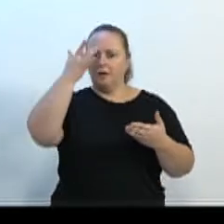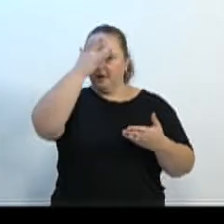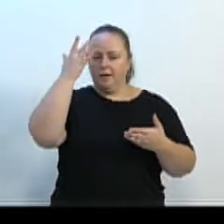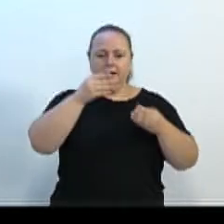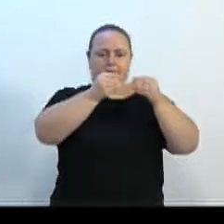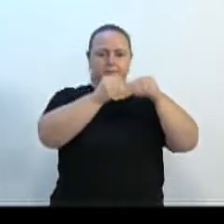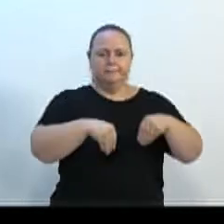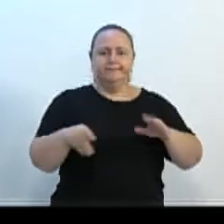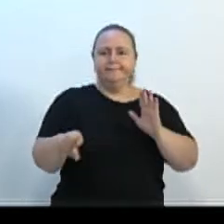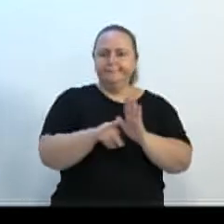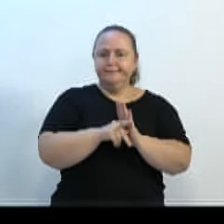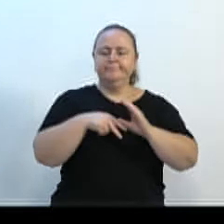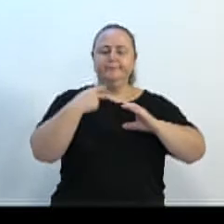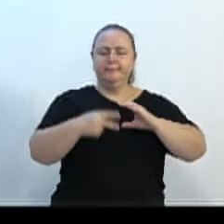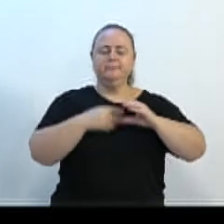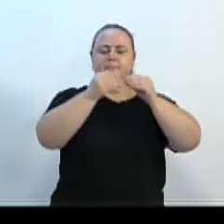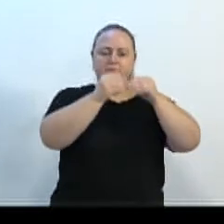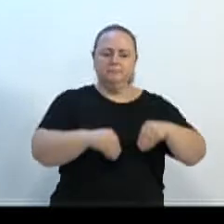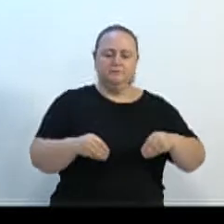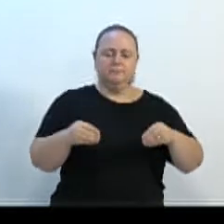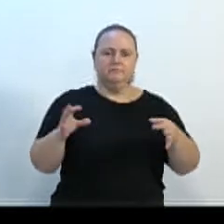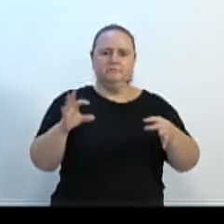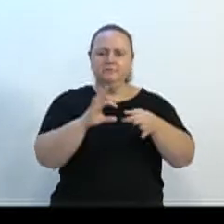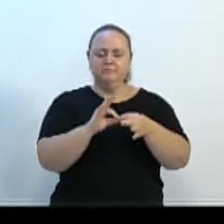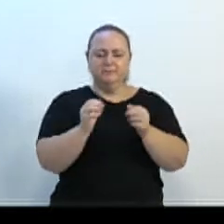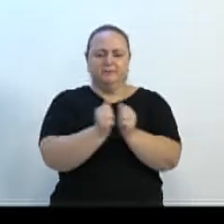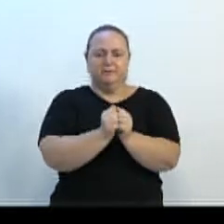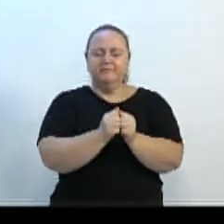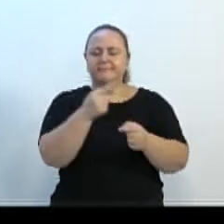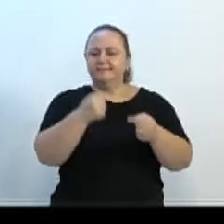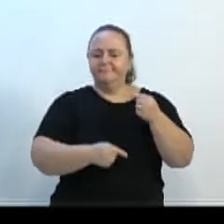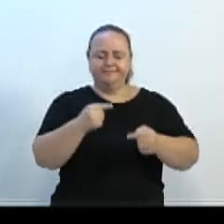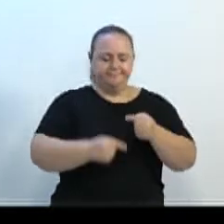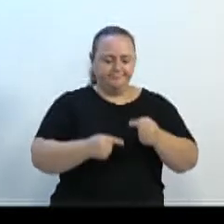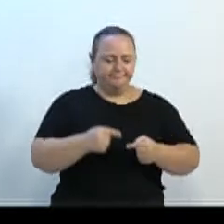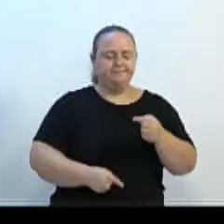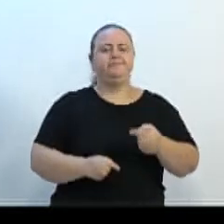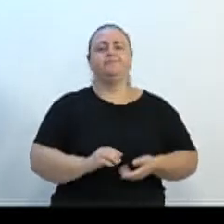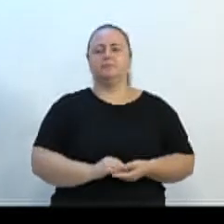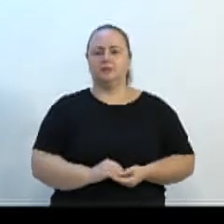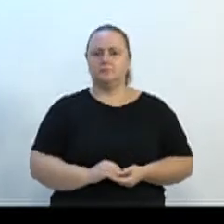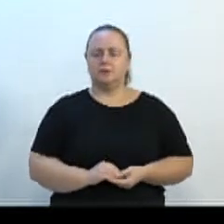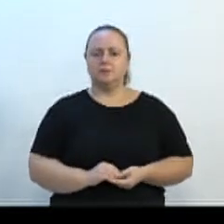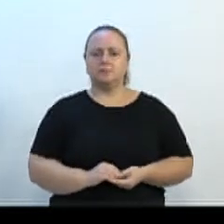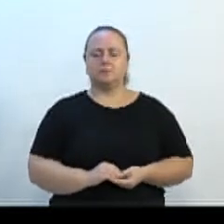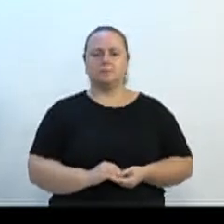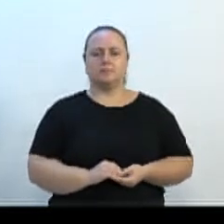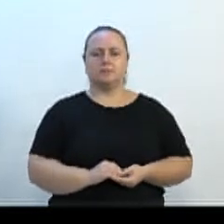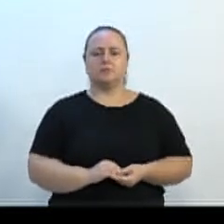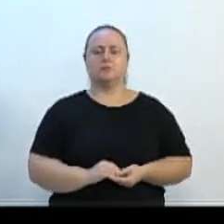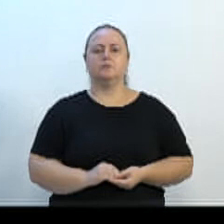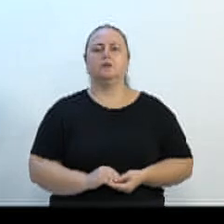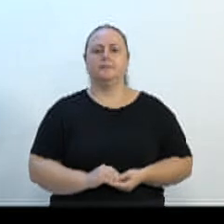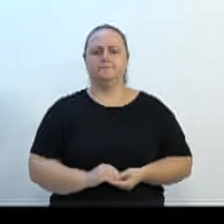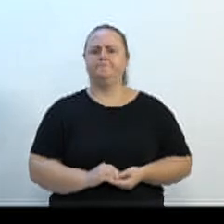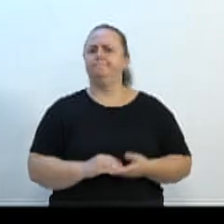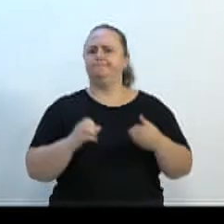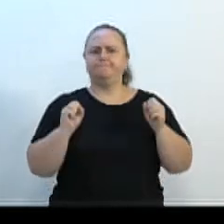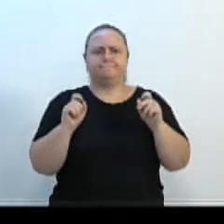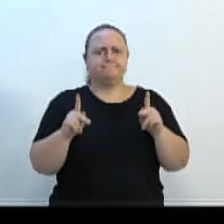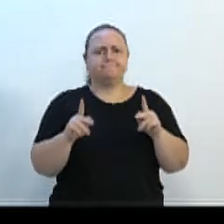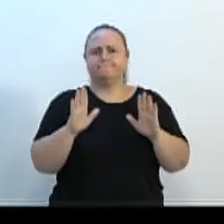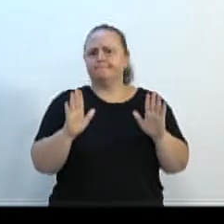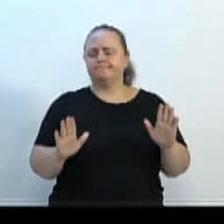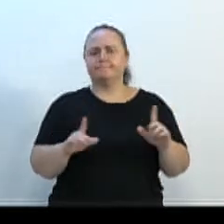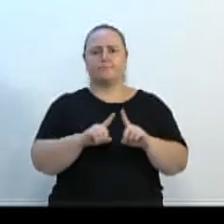a própria casa. Próprios vereadores atirando contra os vereadores. Isso aí o que é? Isso aí o que é? Atirando não, isso aí querendo derrubar, detonar o vereador.